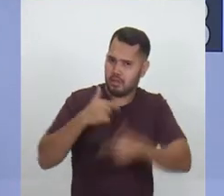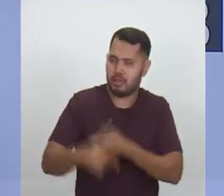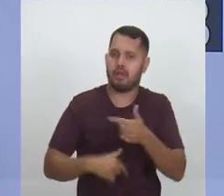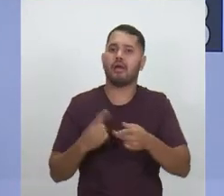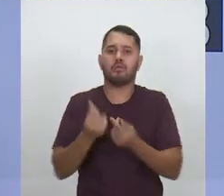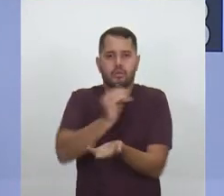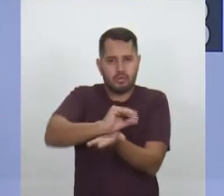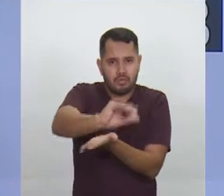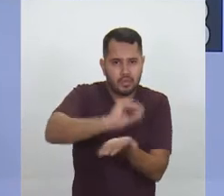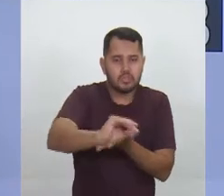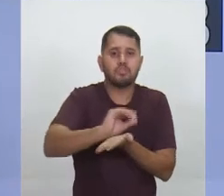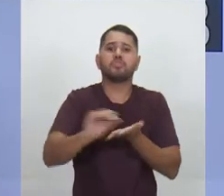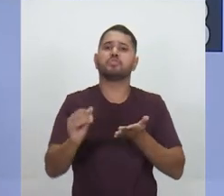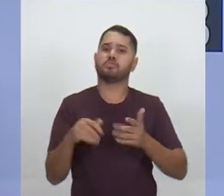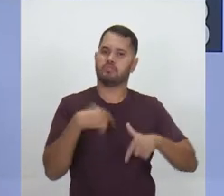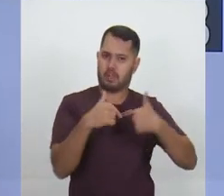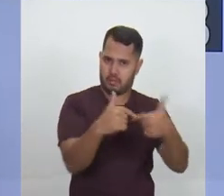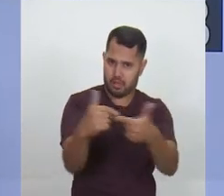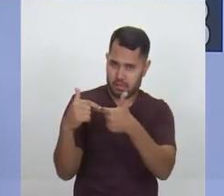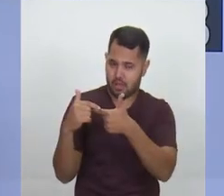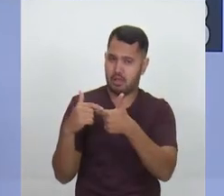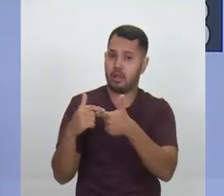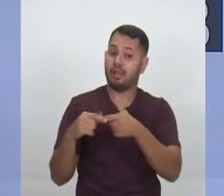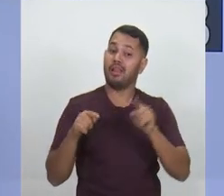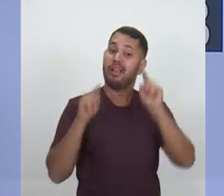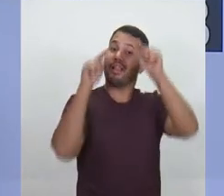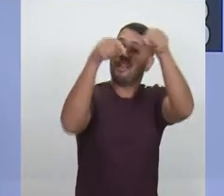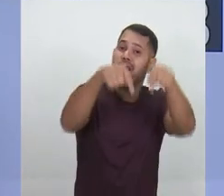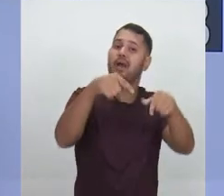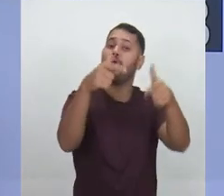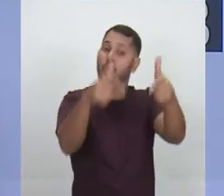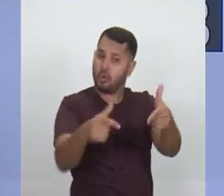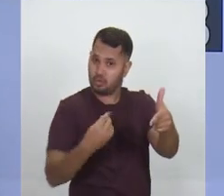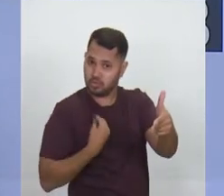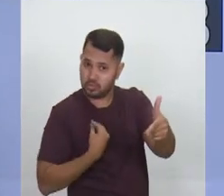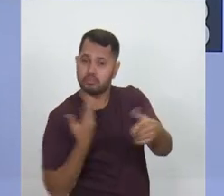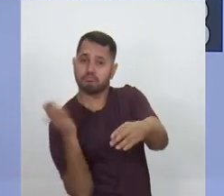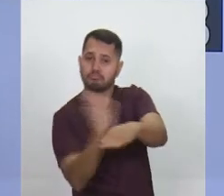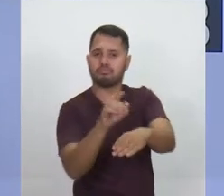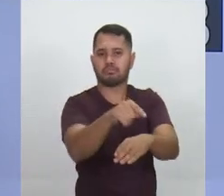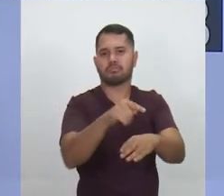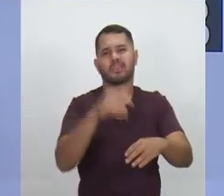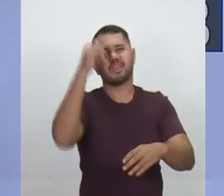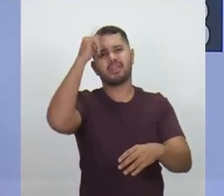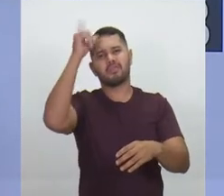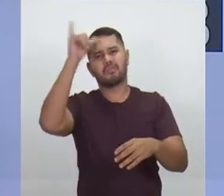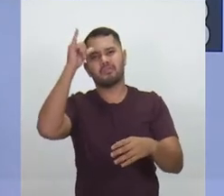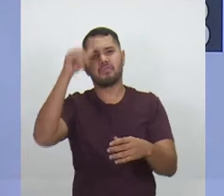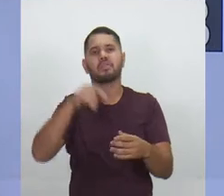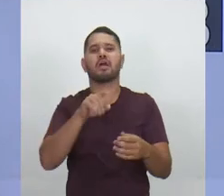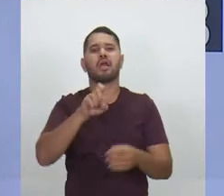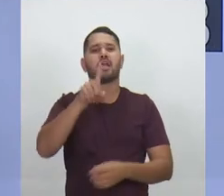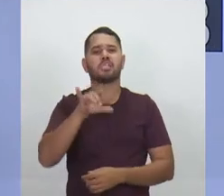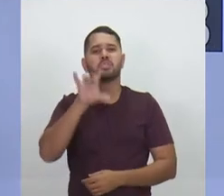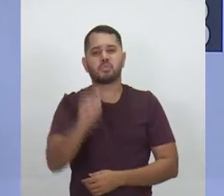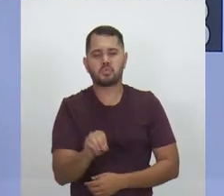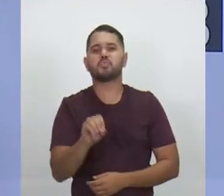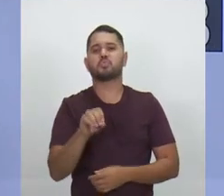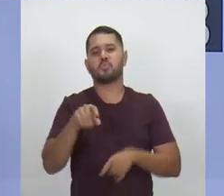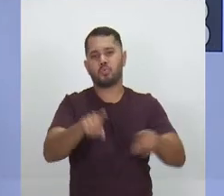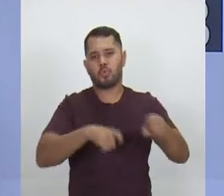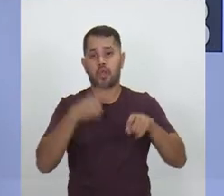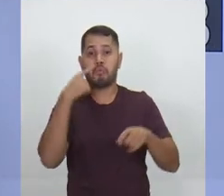no emprego lá onde o trabalhador está. Nós temos que acabar com essa questão do êxodo rural. Essas eleições agora estão